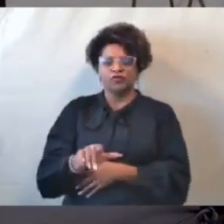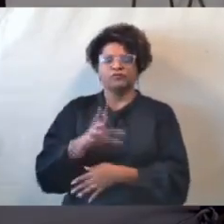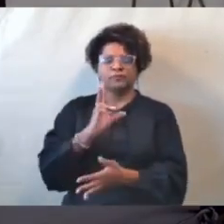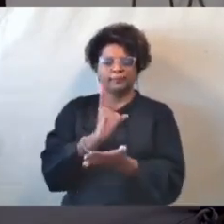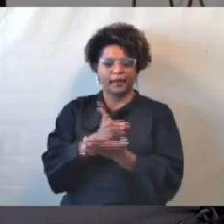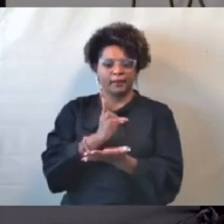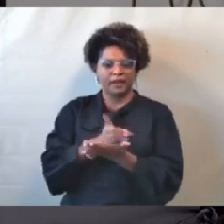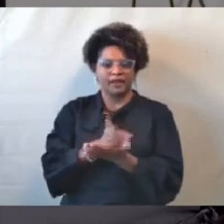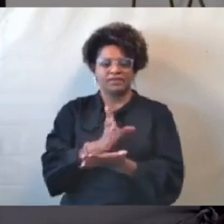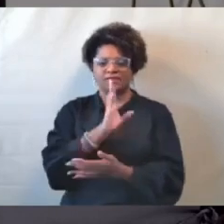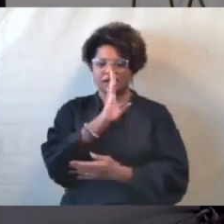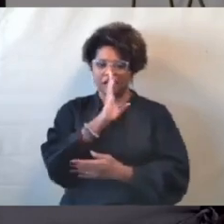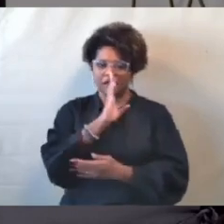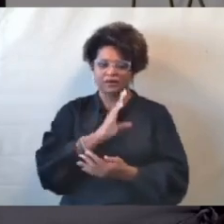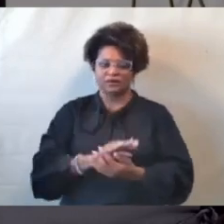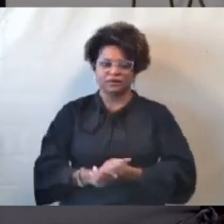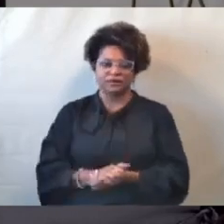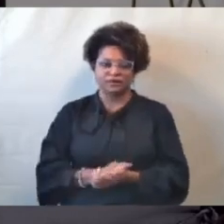sem silêncio.